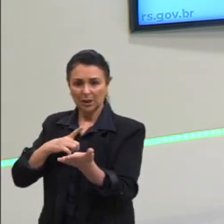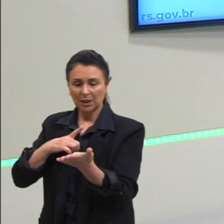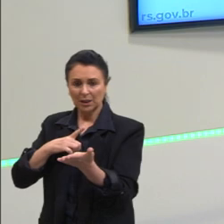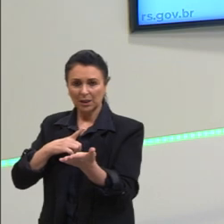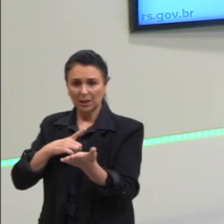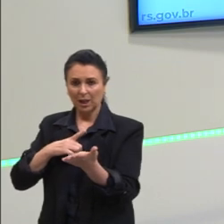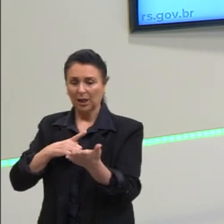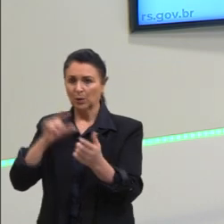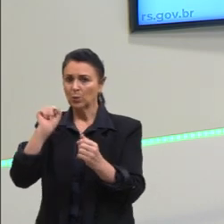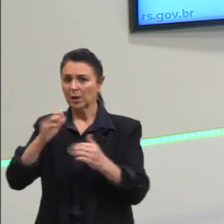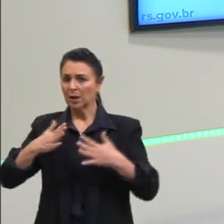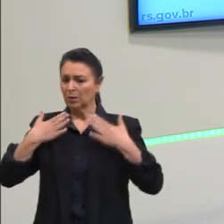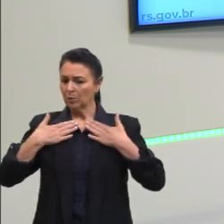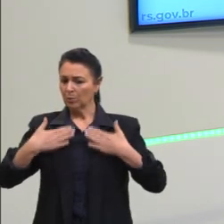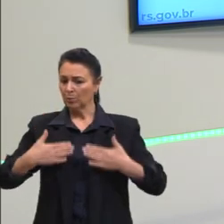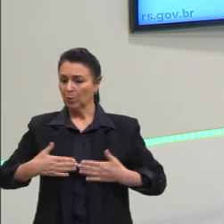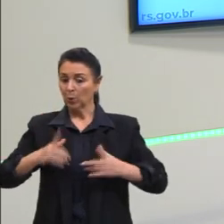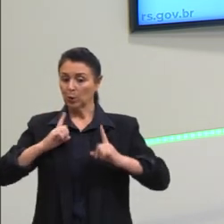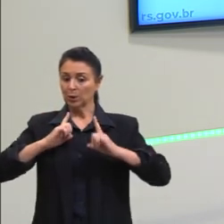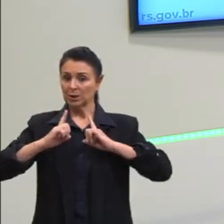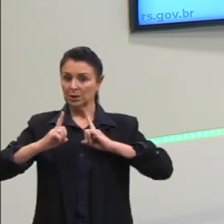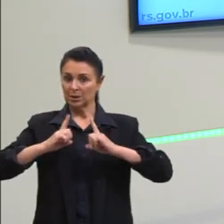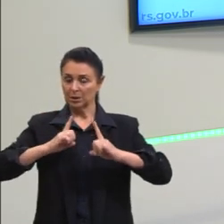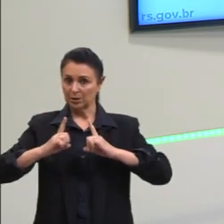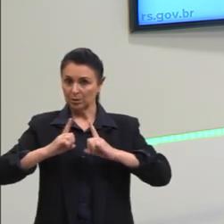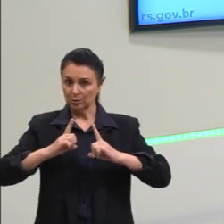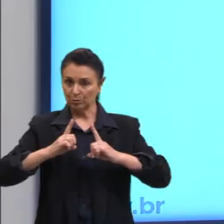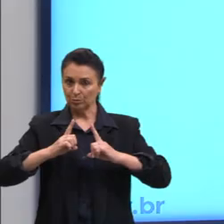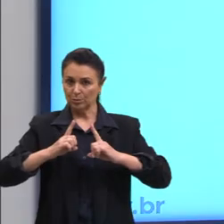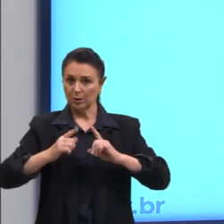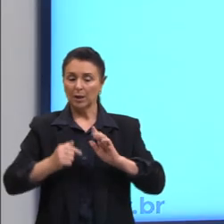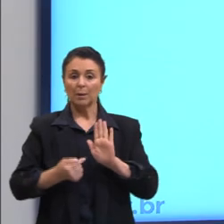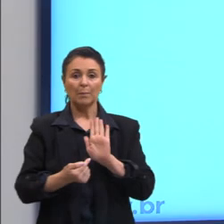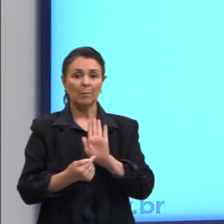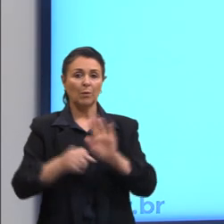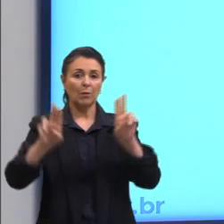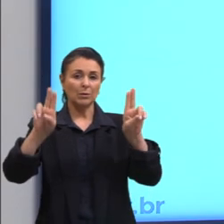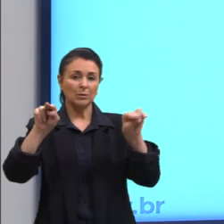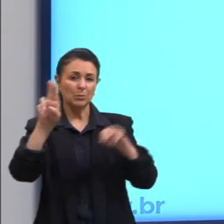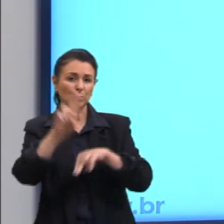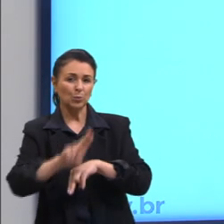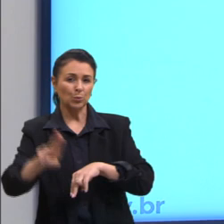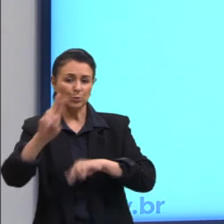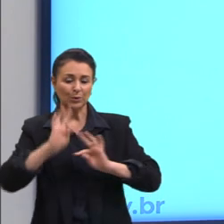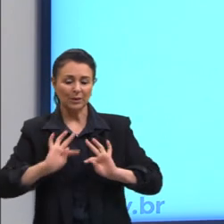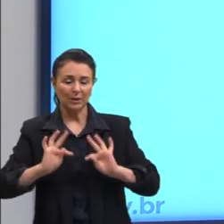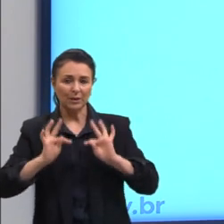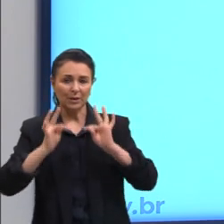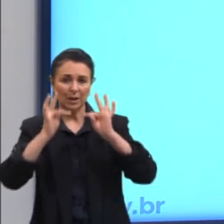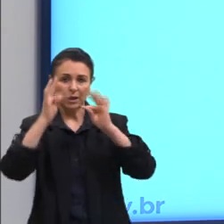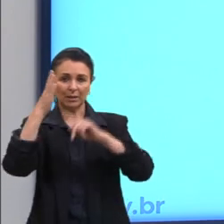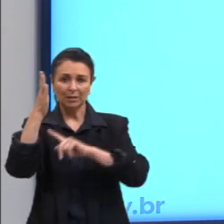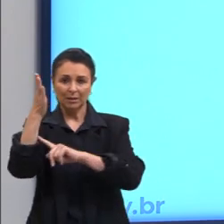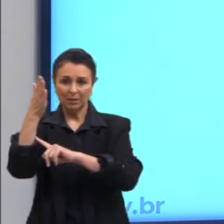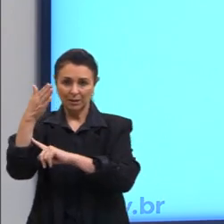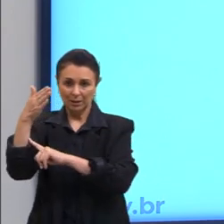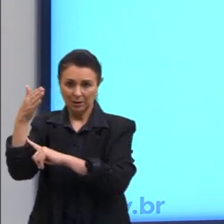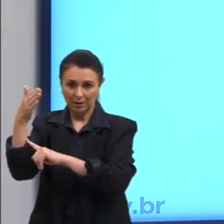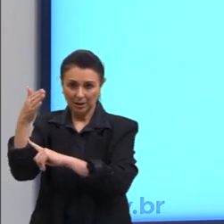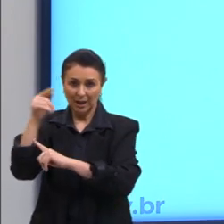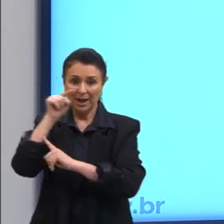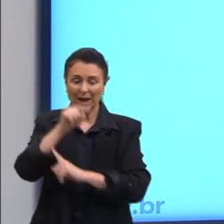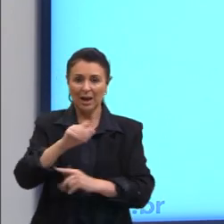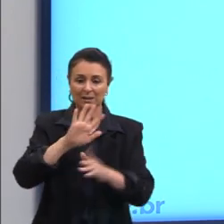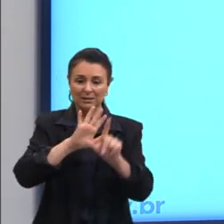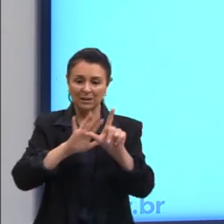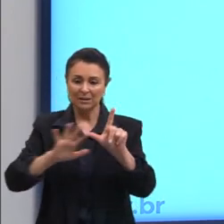humorístico e crítico. Ao abordar o tema do uso da tecnologia, essa charge